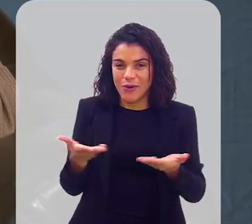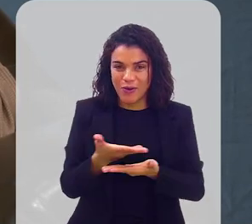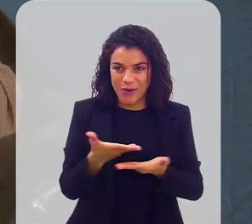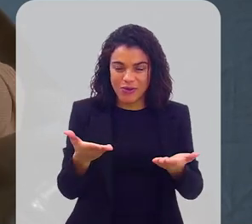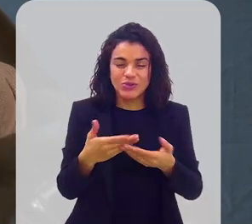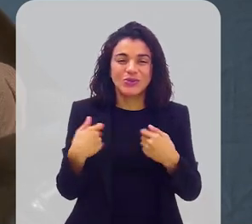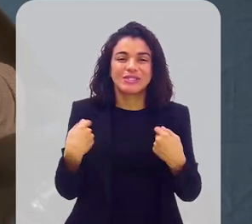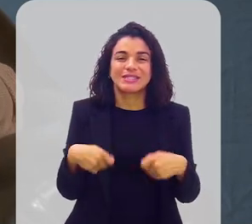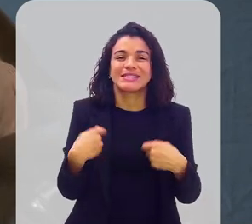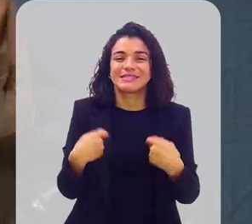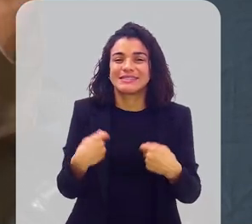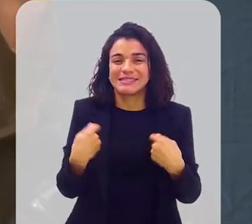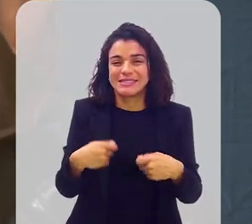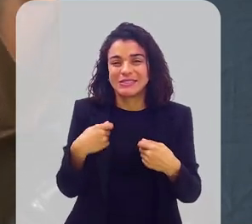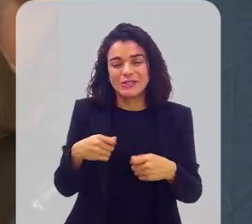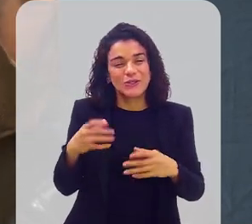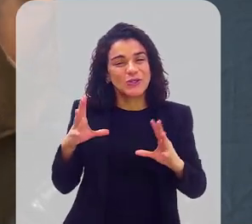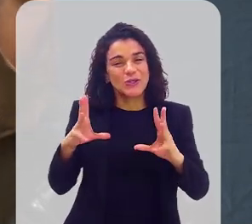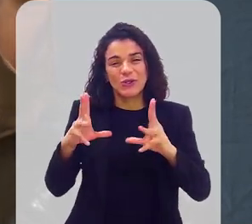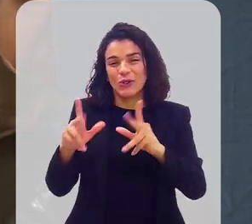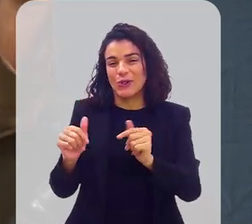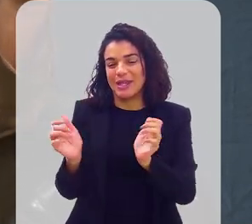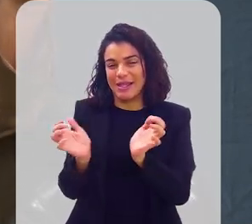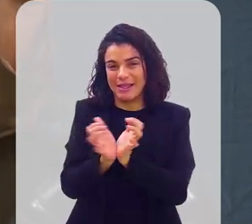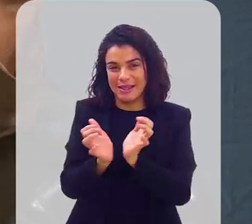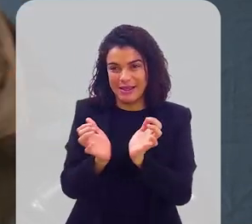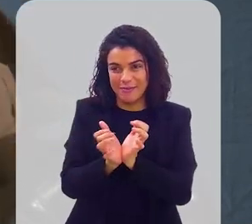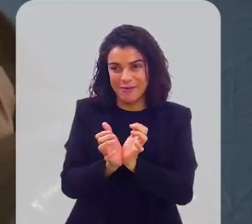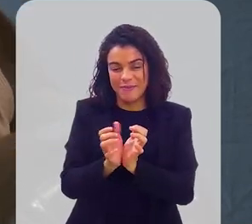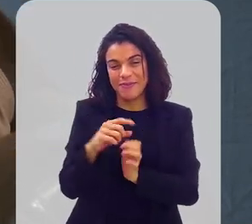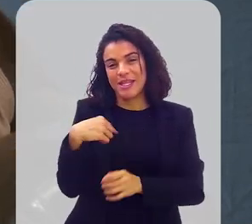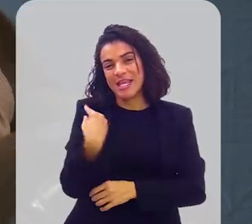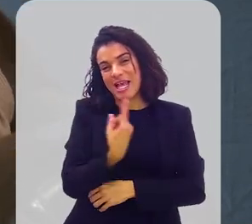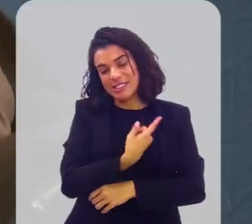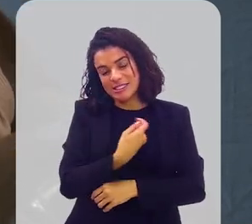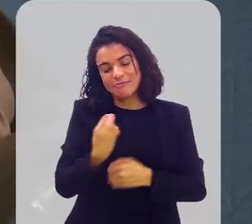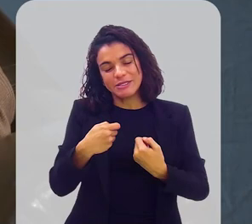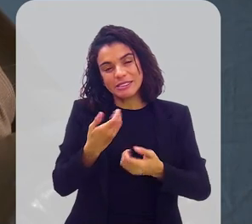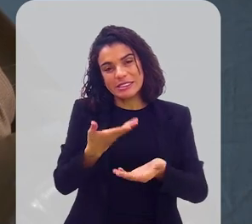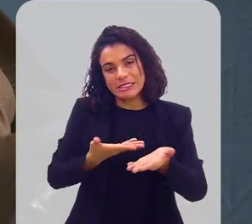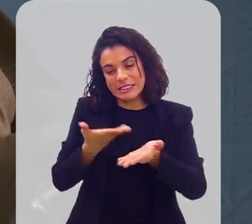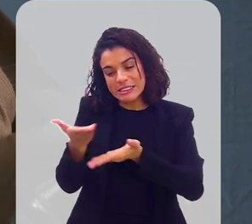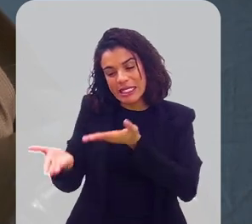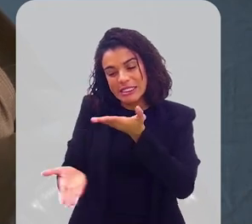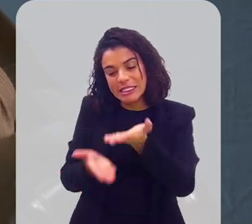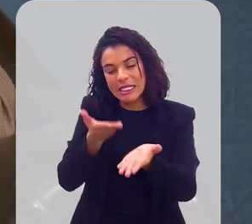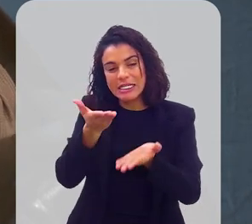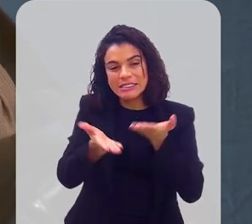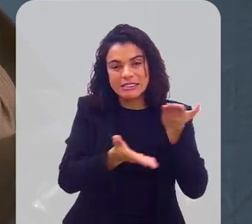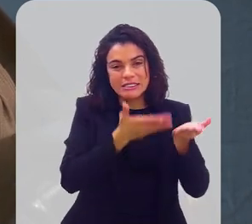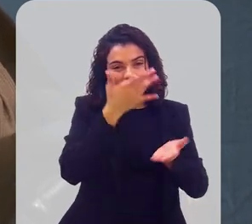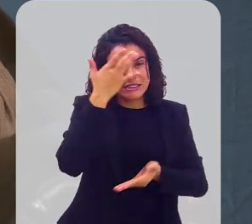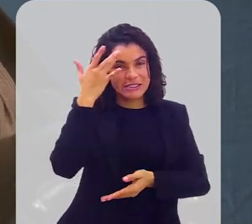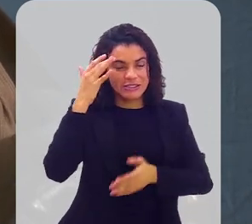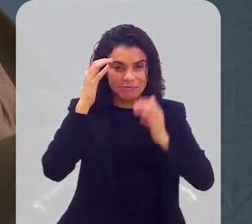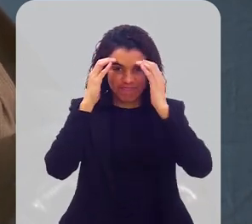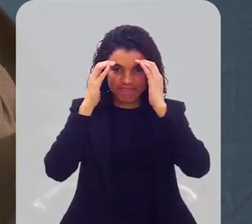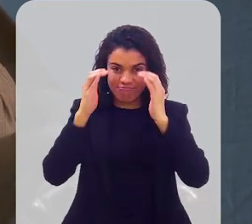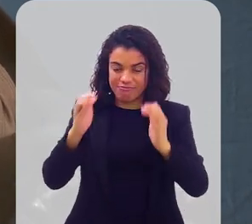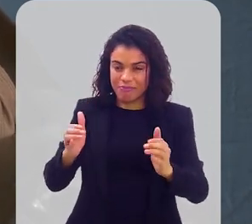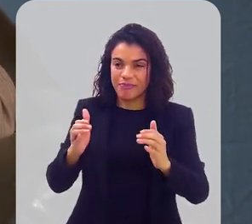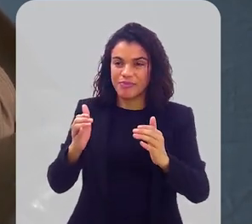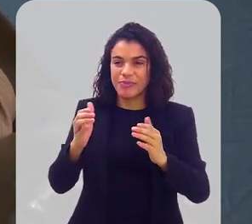eu necessito e preciso de toda essa equipe. E a gente precisa tratar as pessoas com muito respeito. Eu tenho